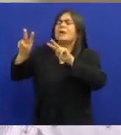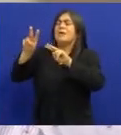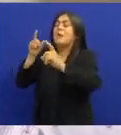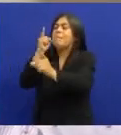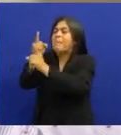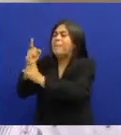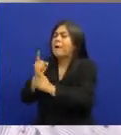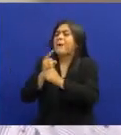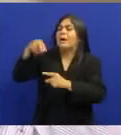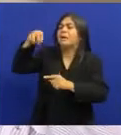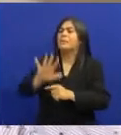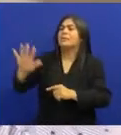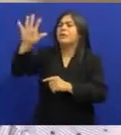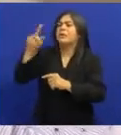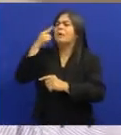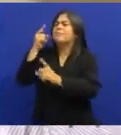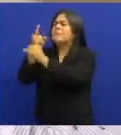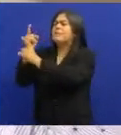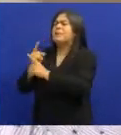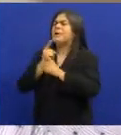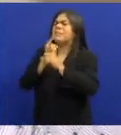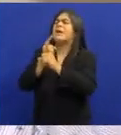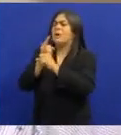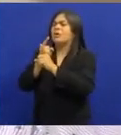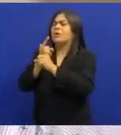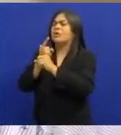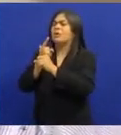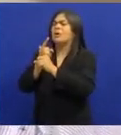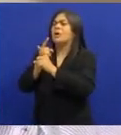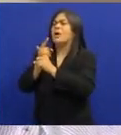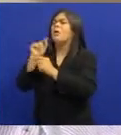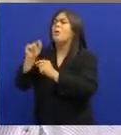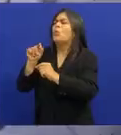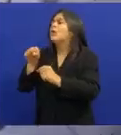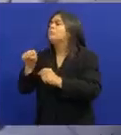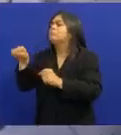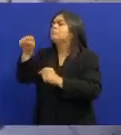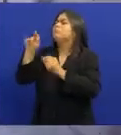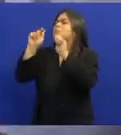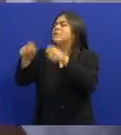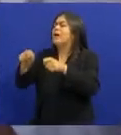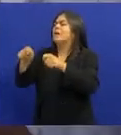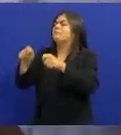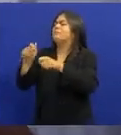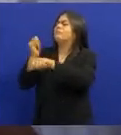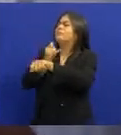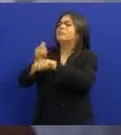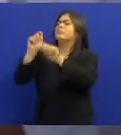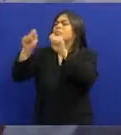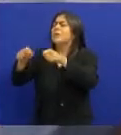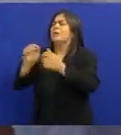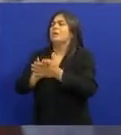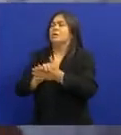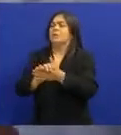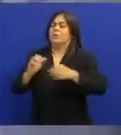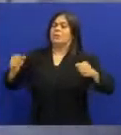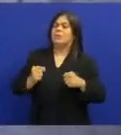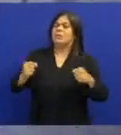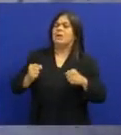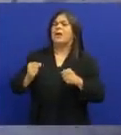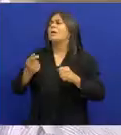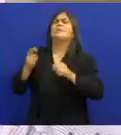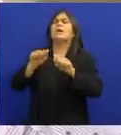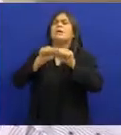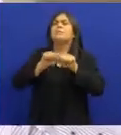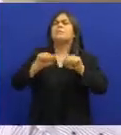Tentar identificar No Nordeste Outro canto do Brasil Mas principalmente no Nordeste Alguém que pudesse fazer Um contraponto a Luiz